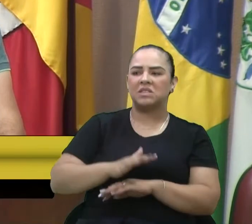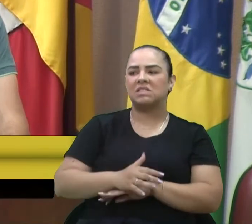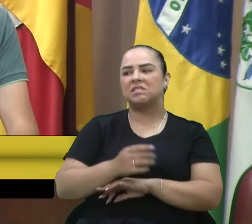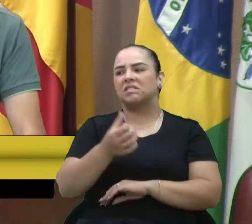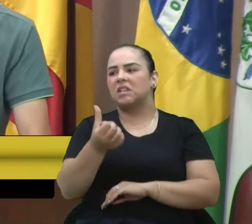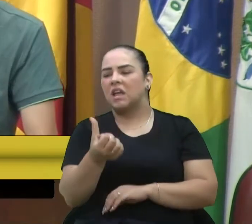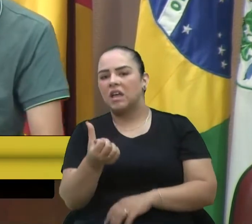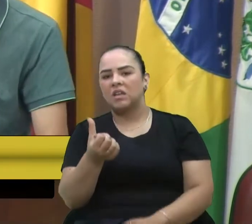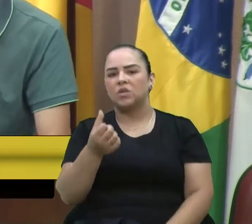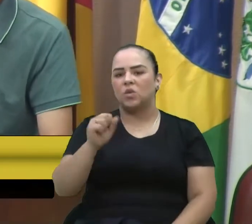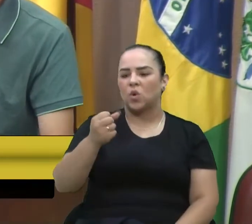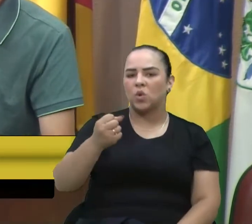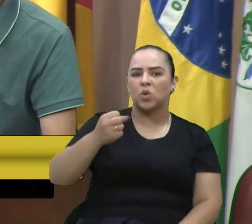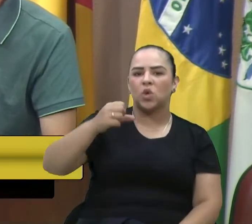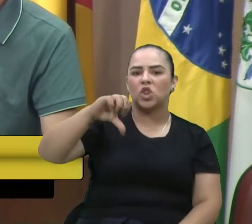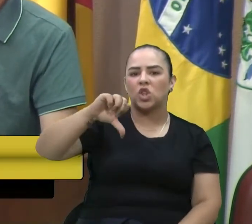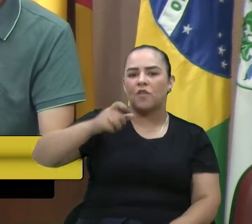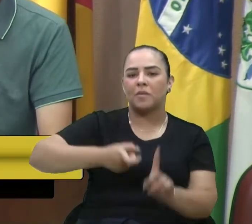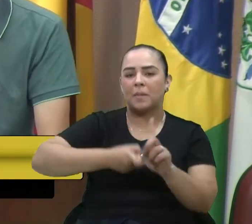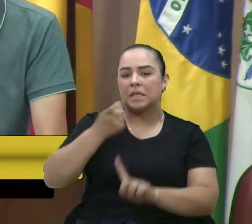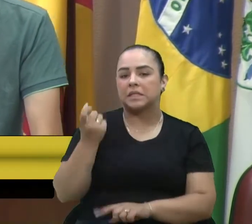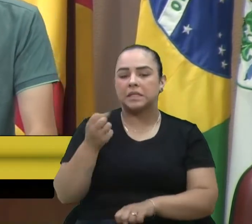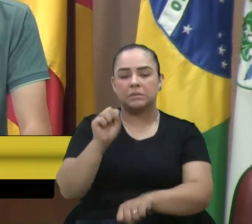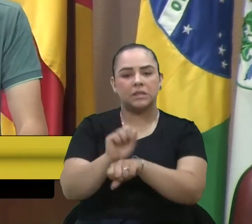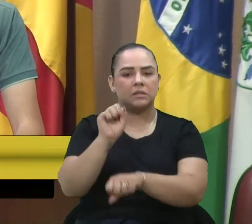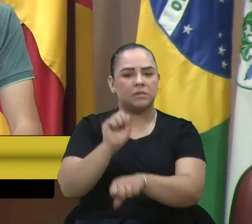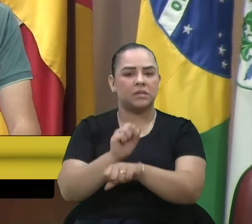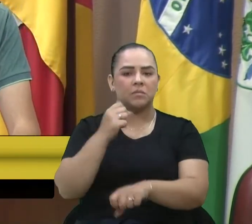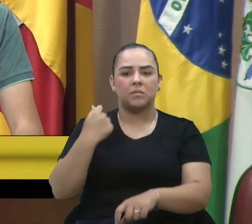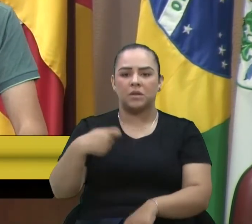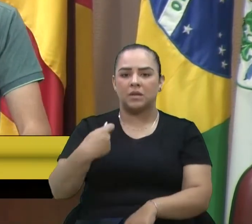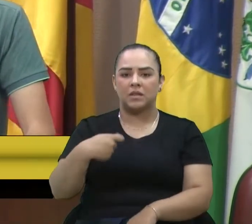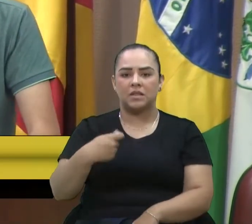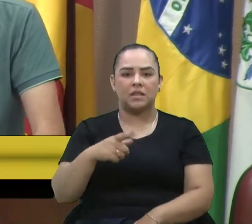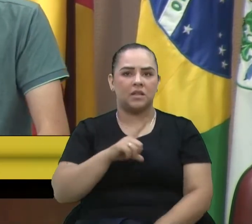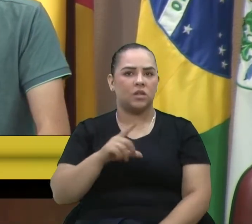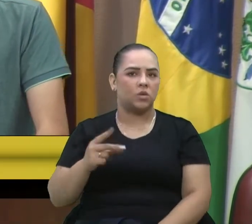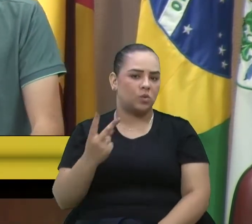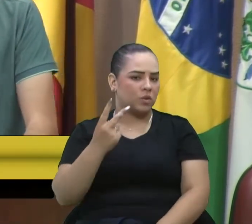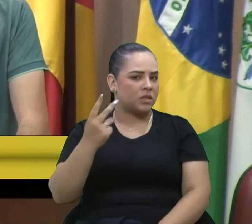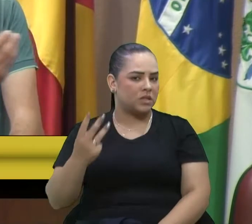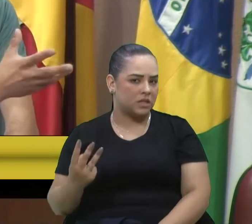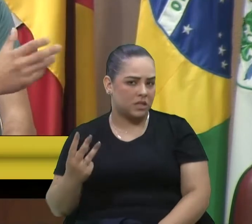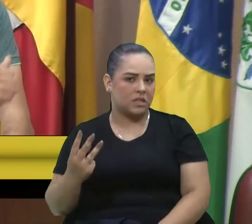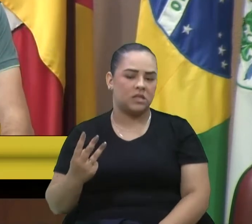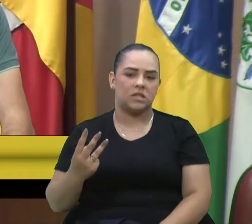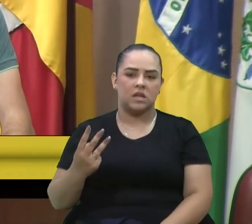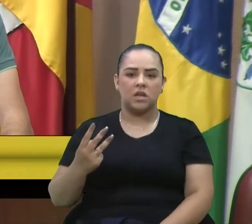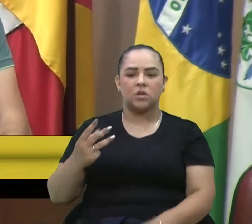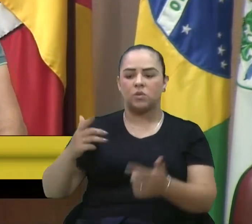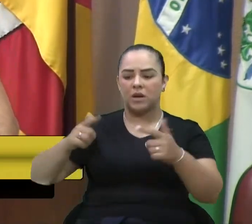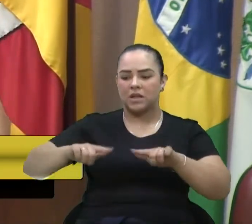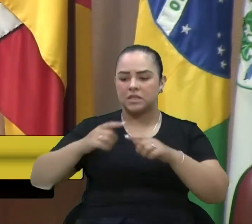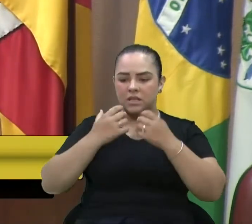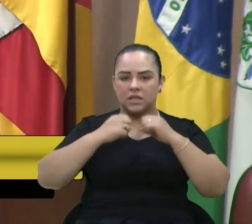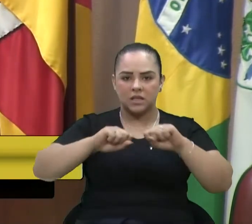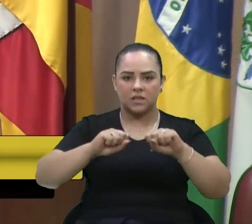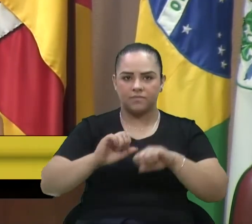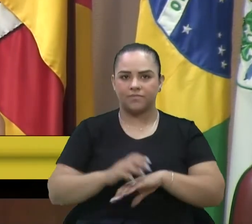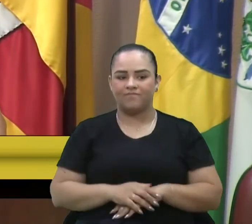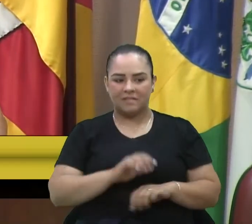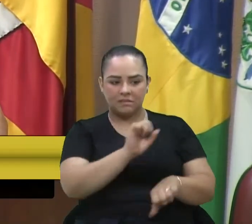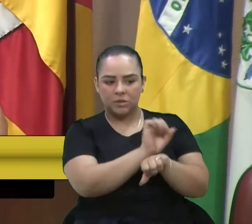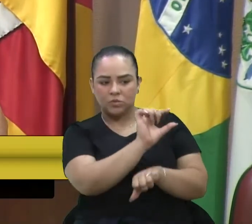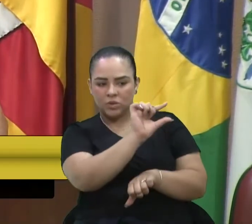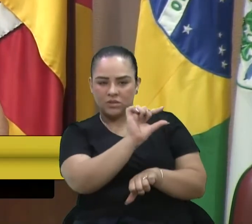meses. Por quê? Porque tem que passar por duas, três secretarias, tem que ir duas ou três vezes e ir lá um técnico. Só para concluir, vereadora,